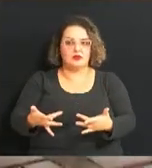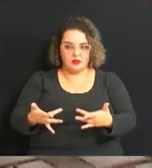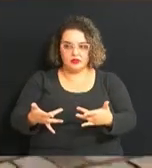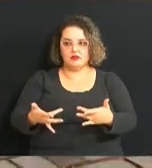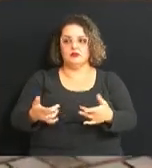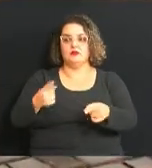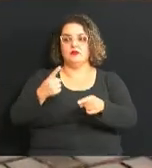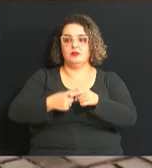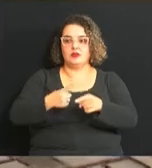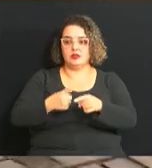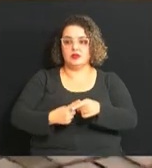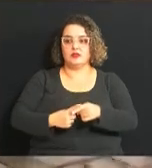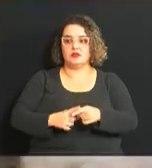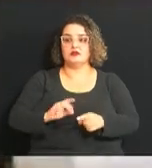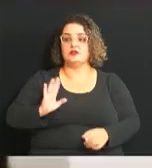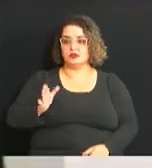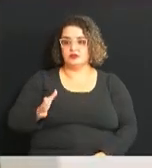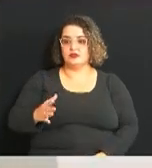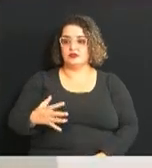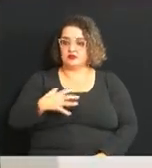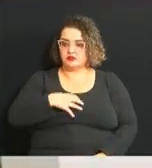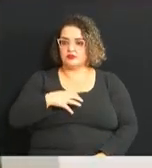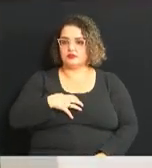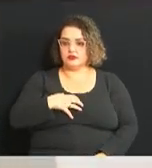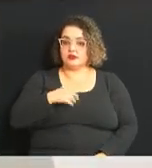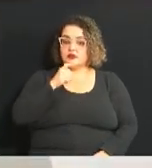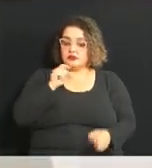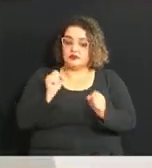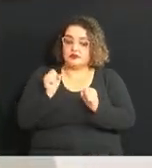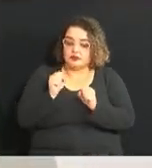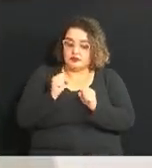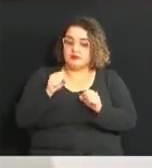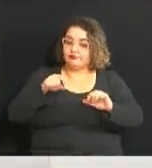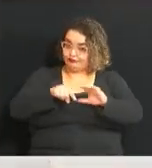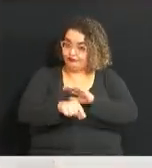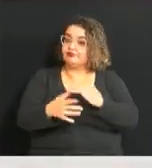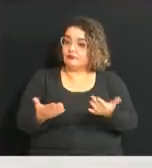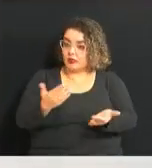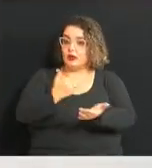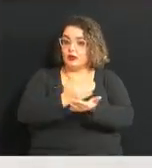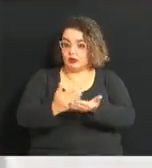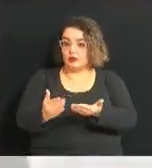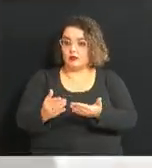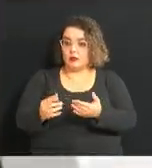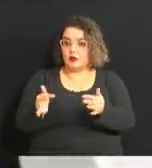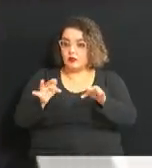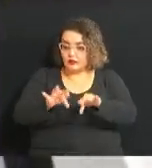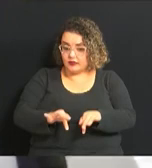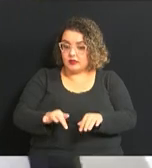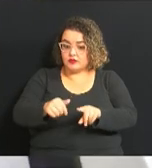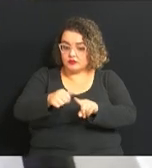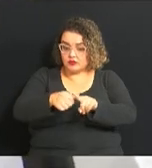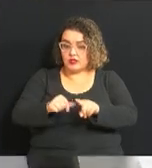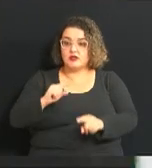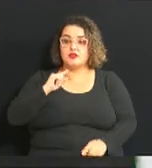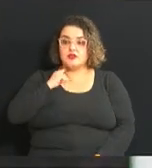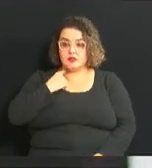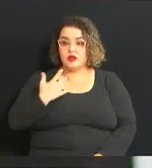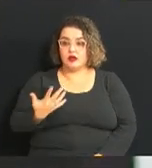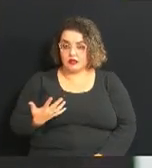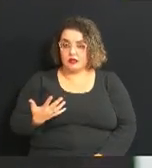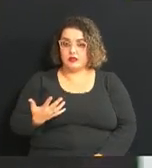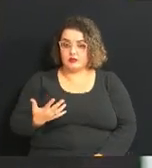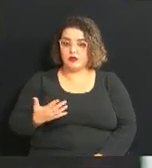já deu para sentir que o inverno será bem rigoroso esse ano começou agora no finalzinho de maio, né? Então, eu